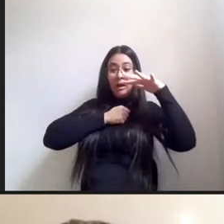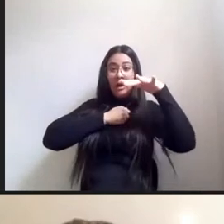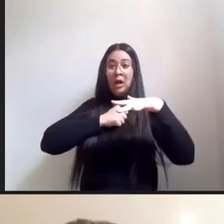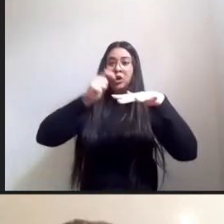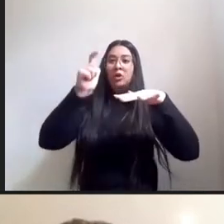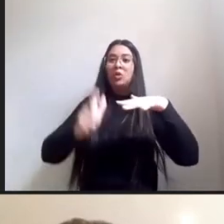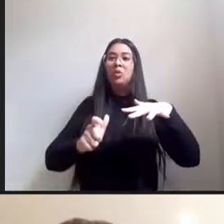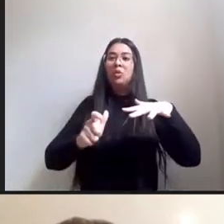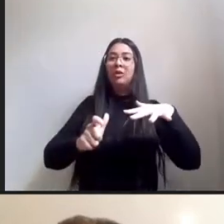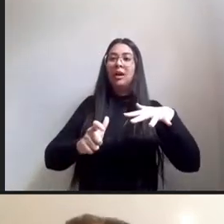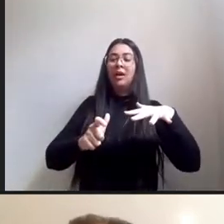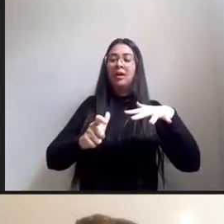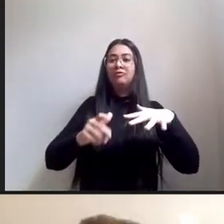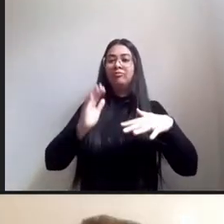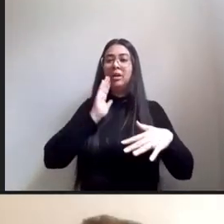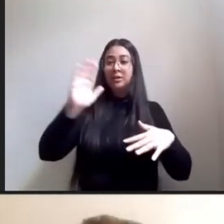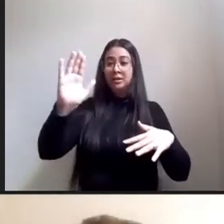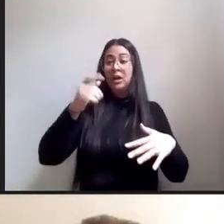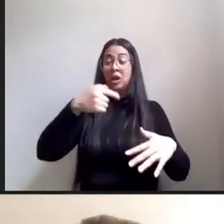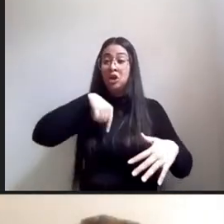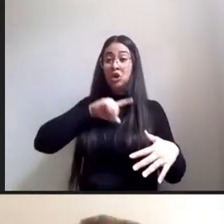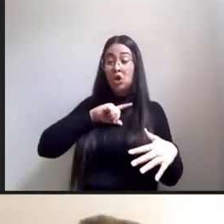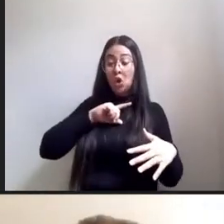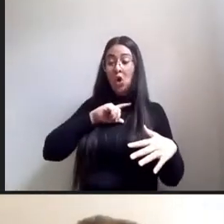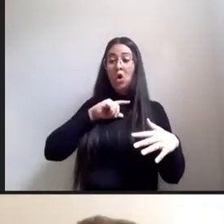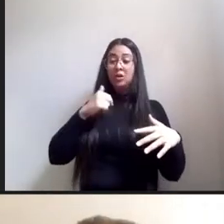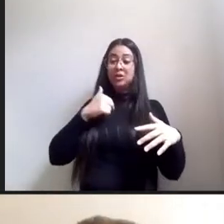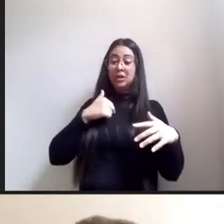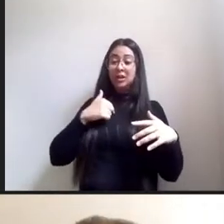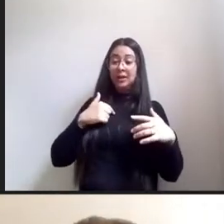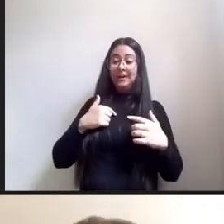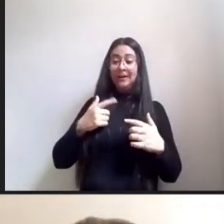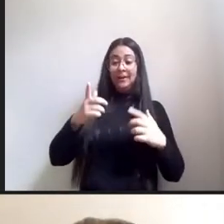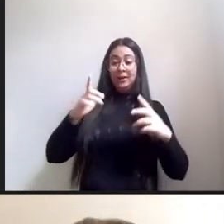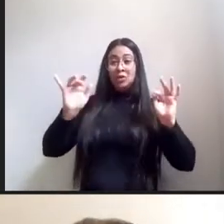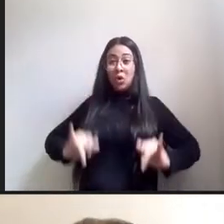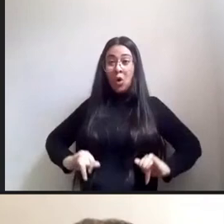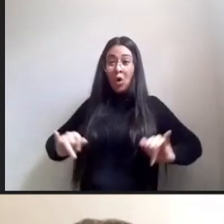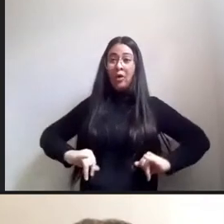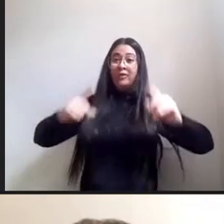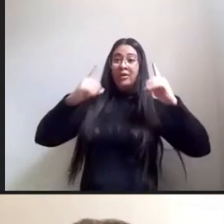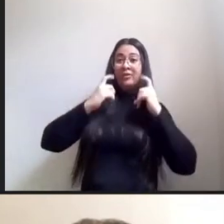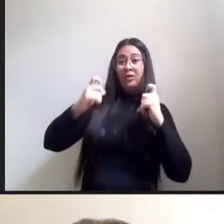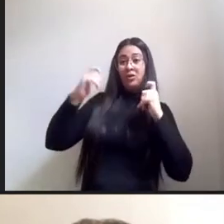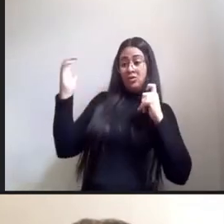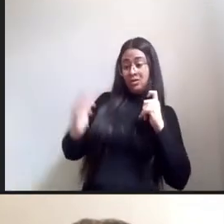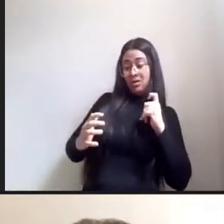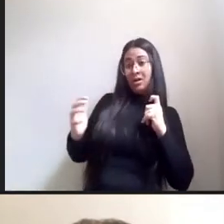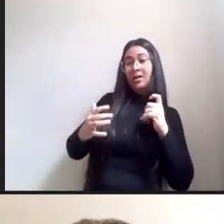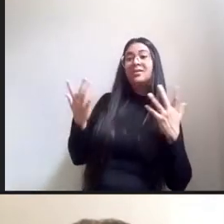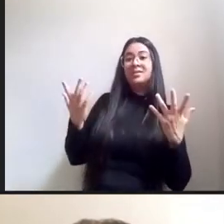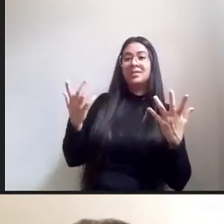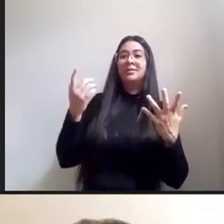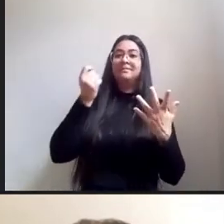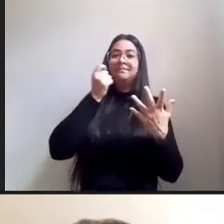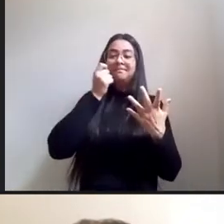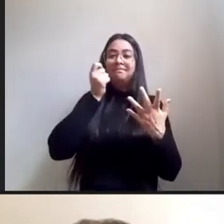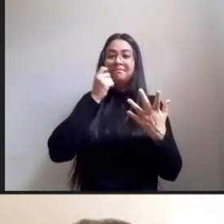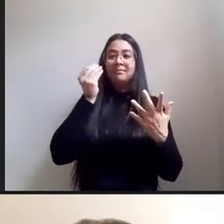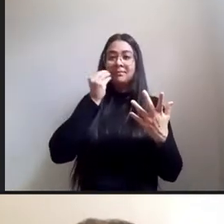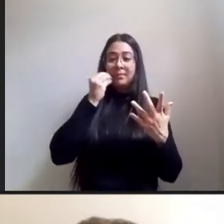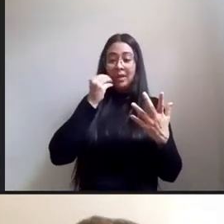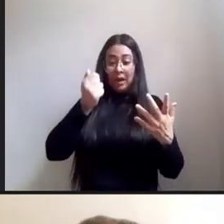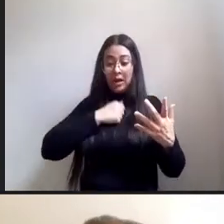são agentes de violência né ao viver ao vivenciar um privilégio como se fosse direito se